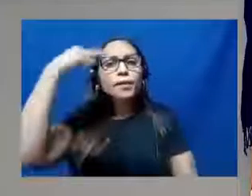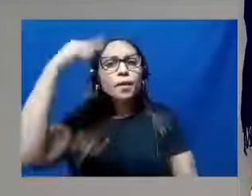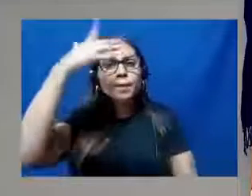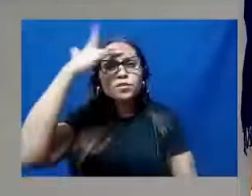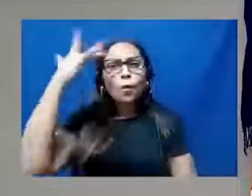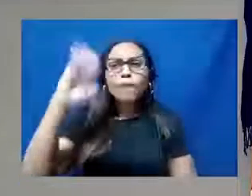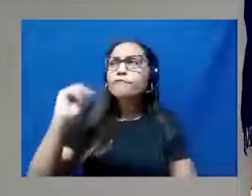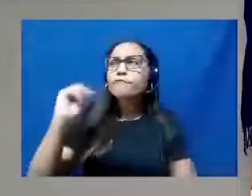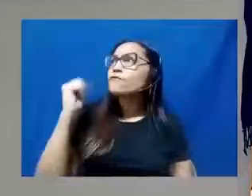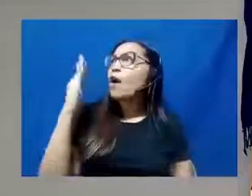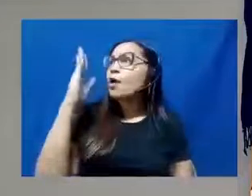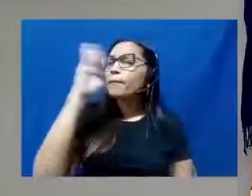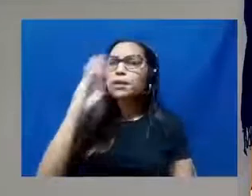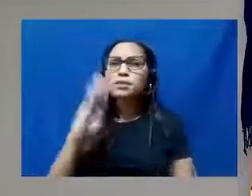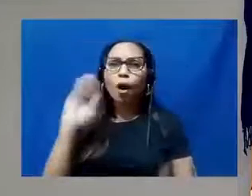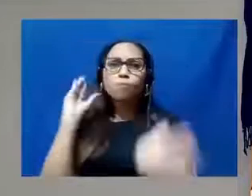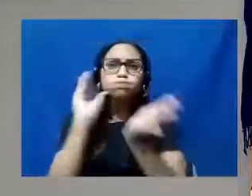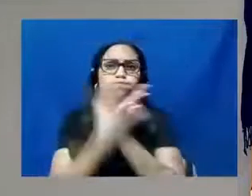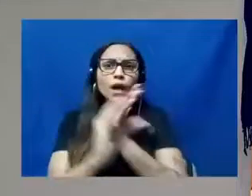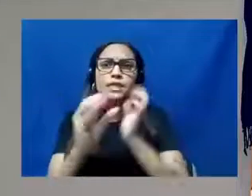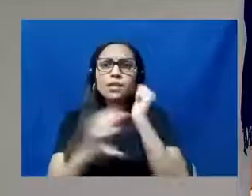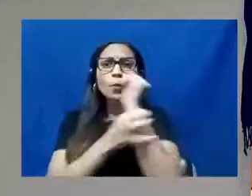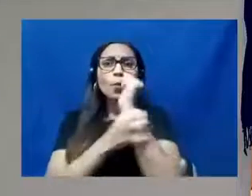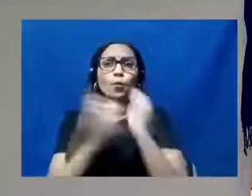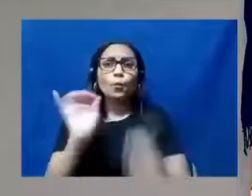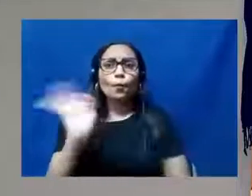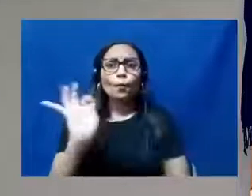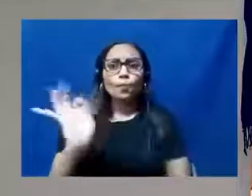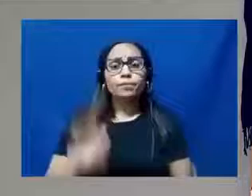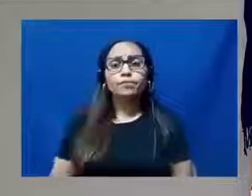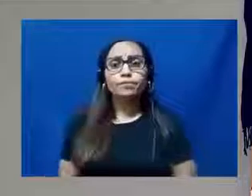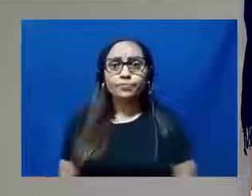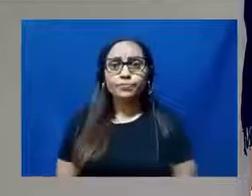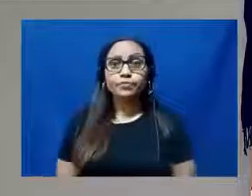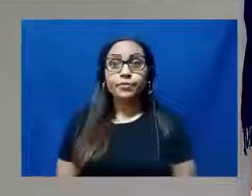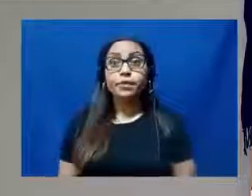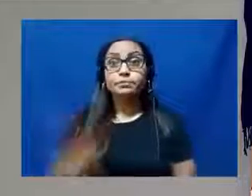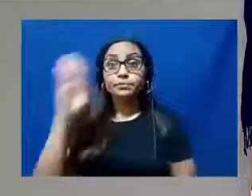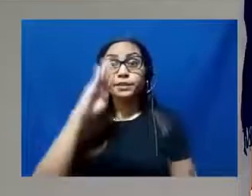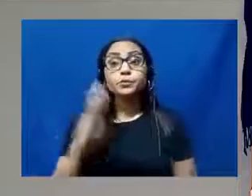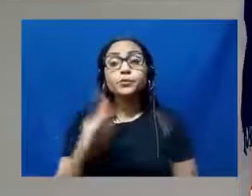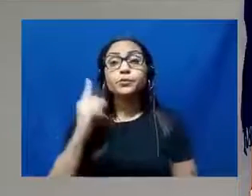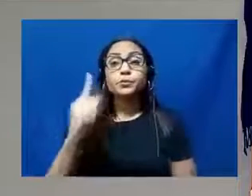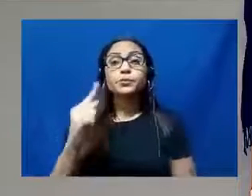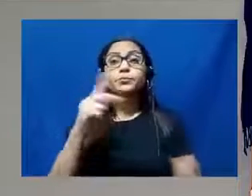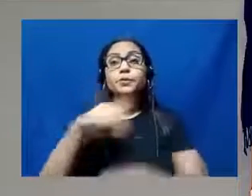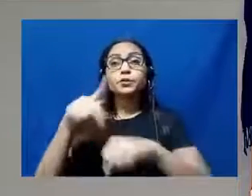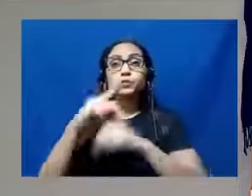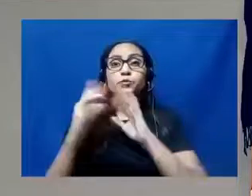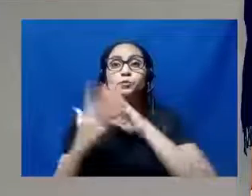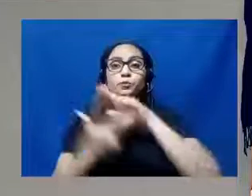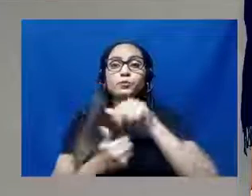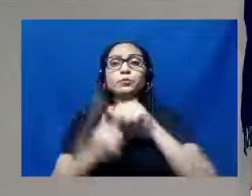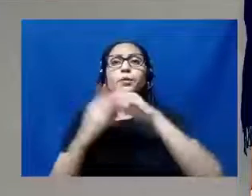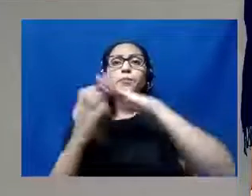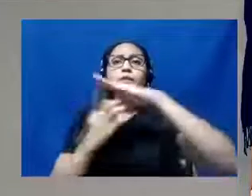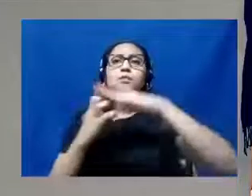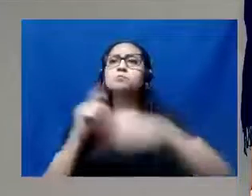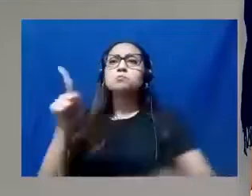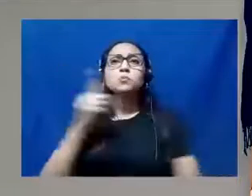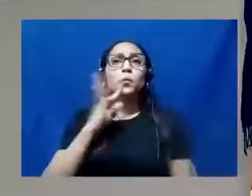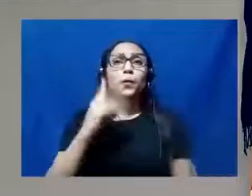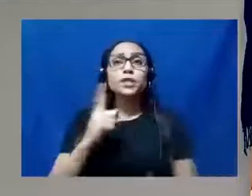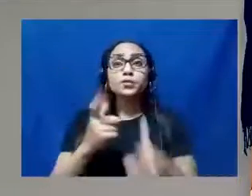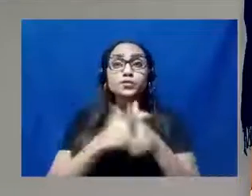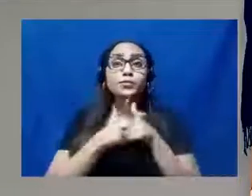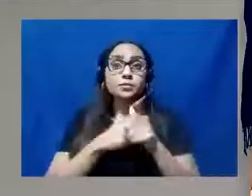ter seguridade suficiente para aplicação financeira. O Brasil é o único país do mundo que um empresário não conhece a sua dívida trabalhista.